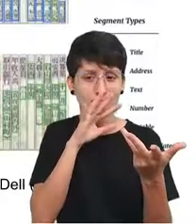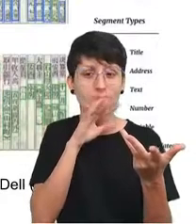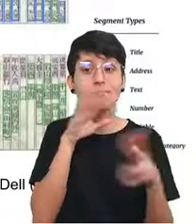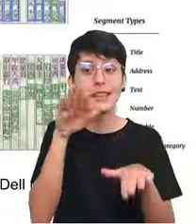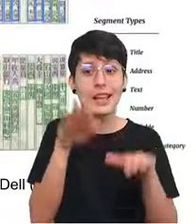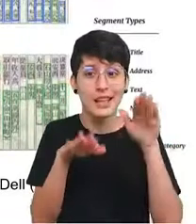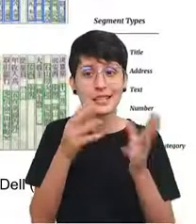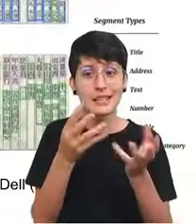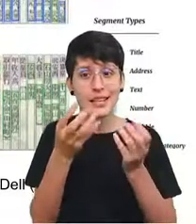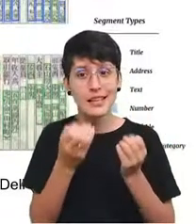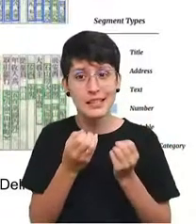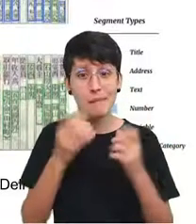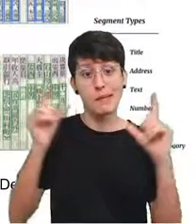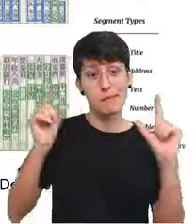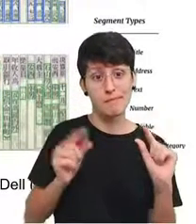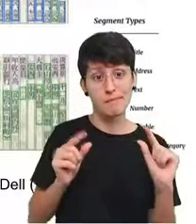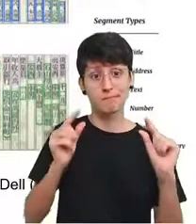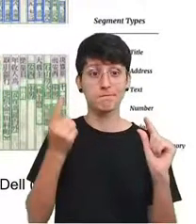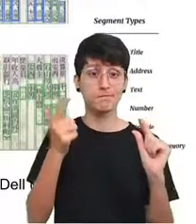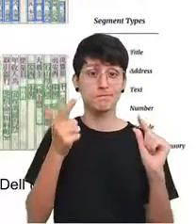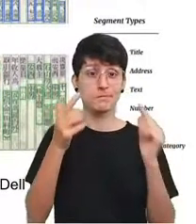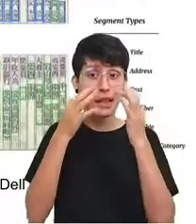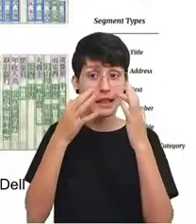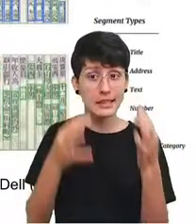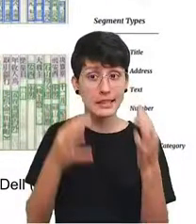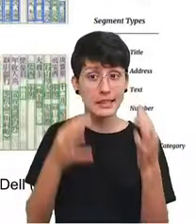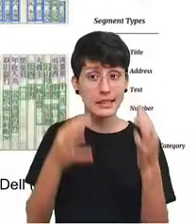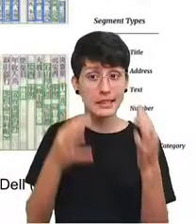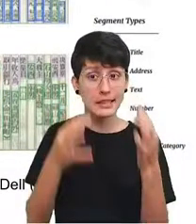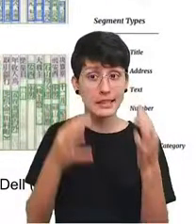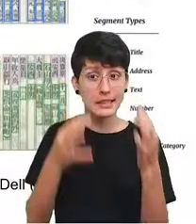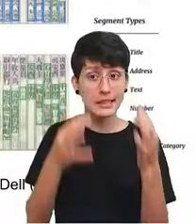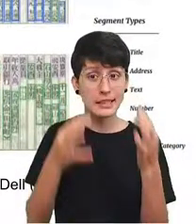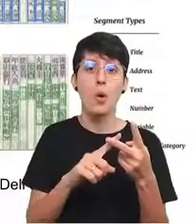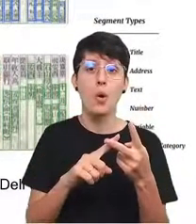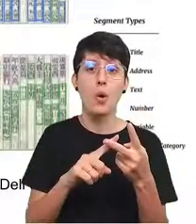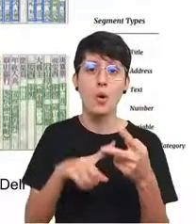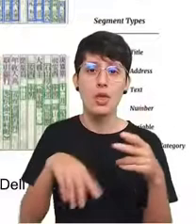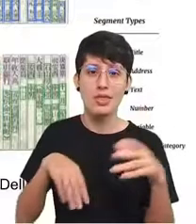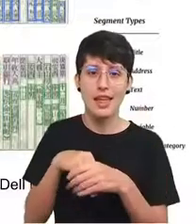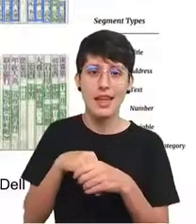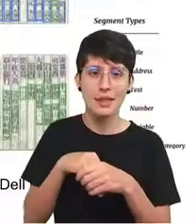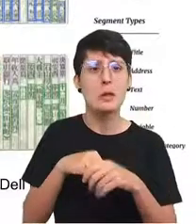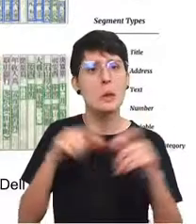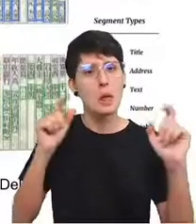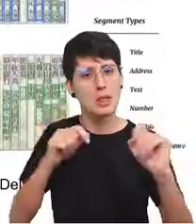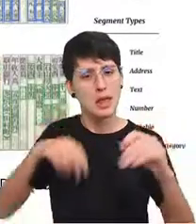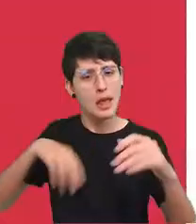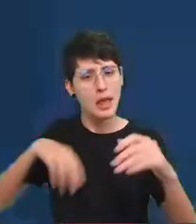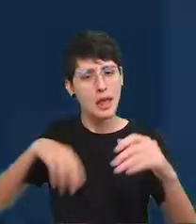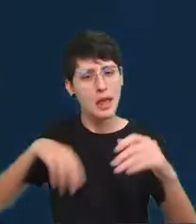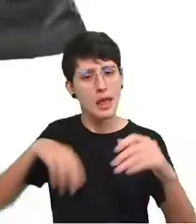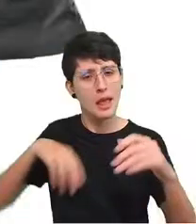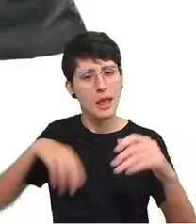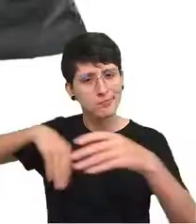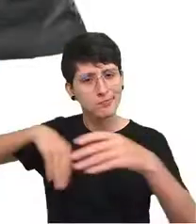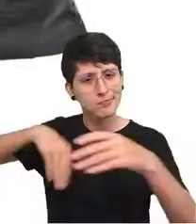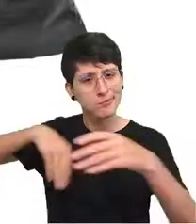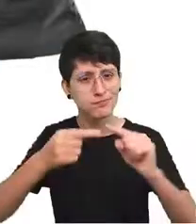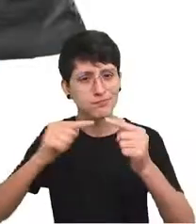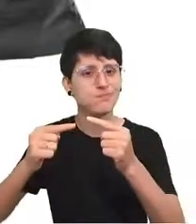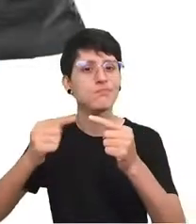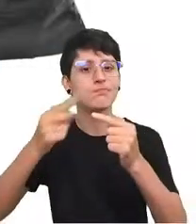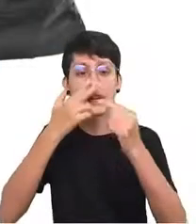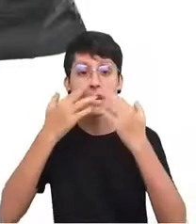receber menos atenção e o machine learning pode preencher essa lacuna para que recebam a atenção que